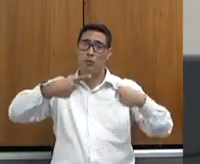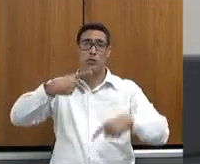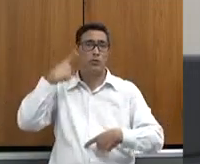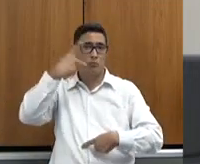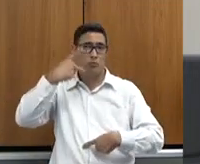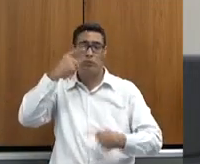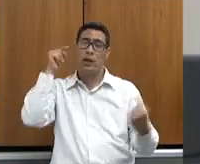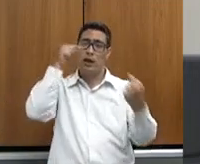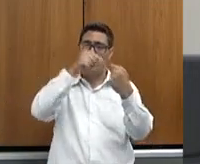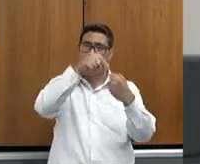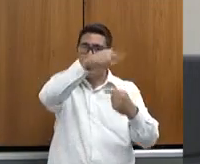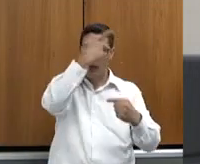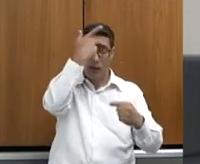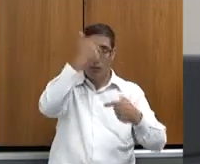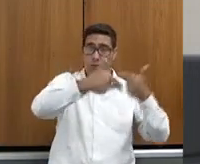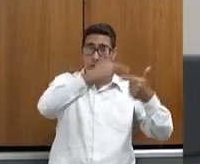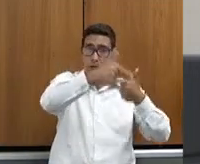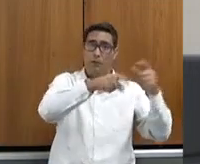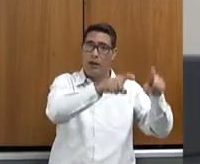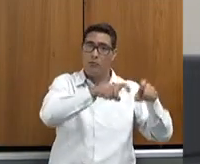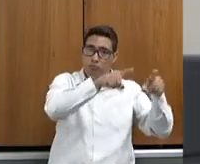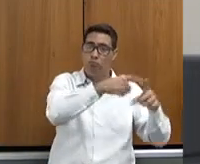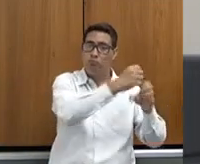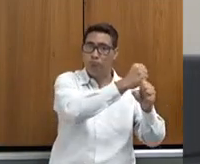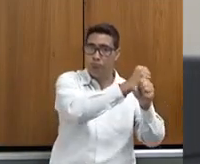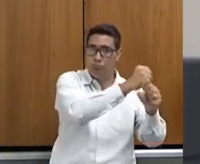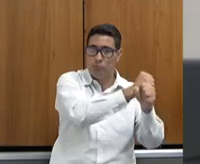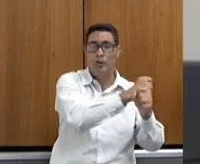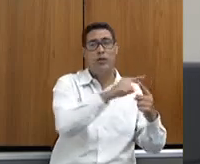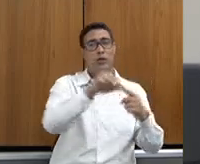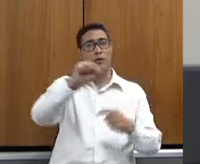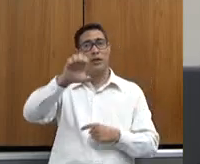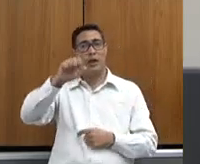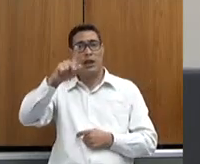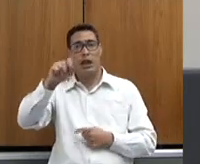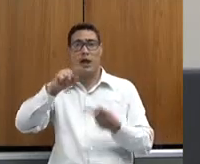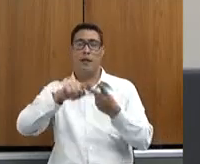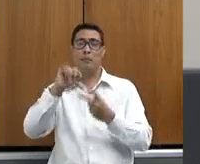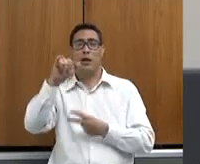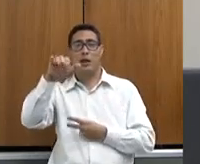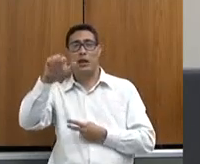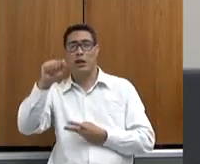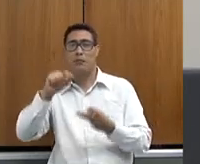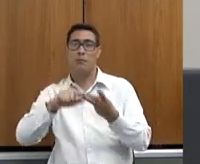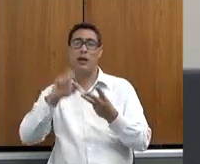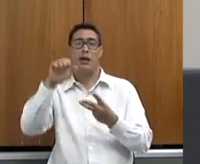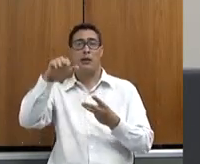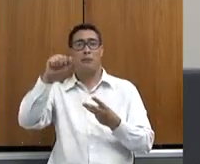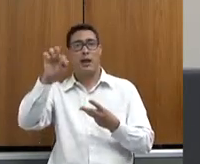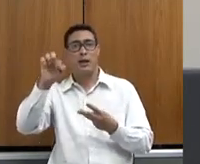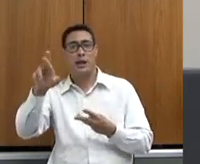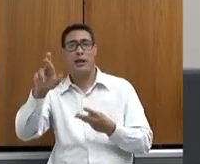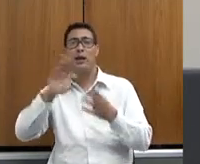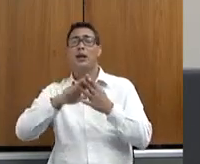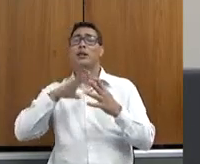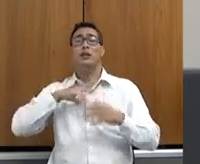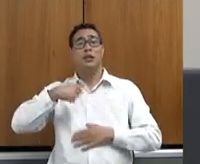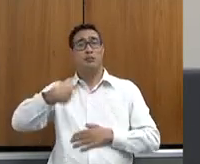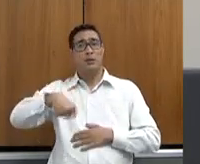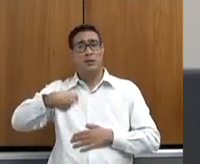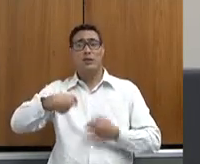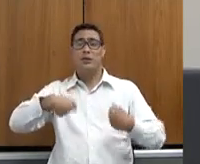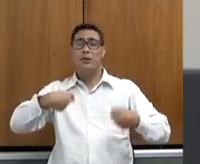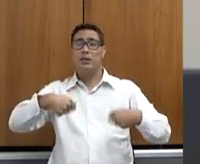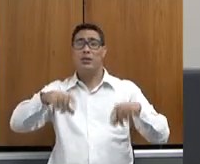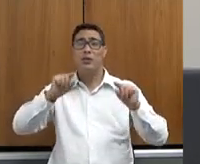voltadas para a produção, mas nós, e aí, CEAPA, IMA, EPAMIG, e EMATER, nós temos, Otávio, que ter